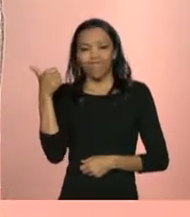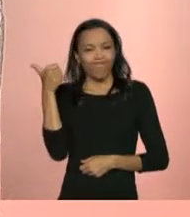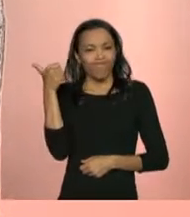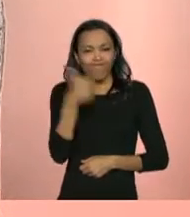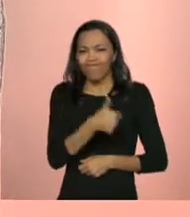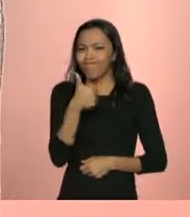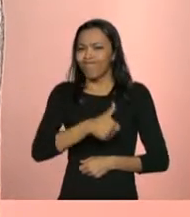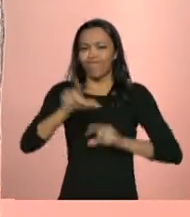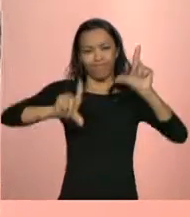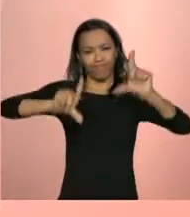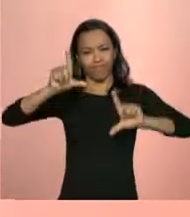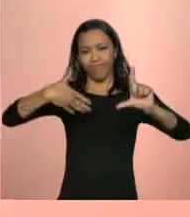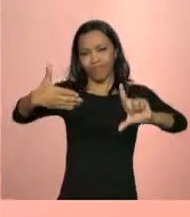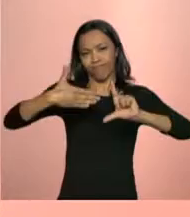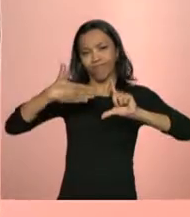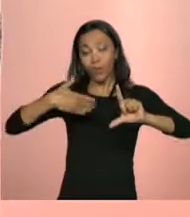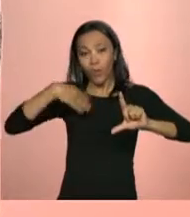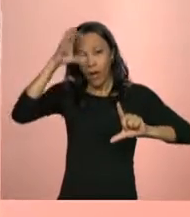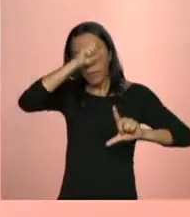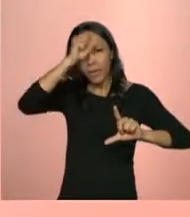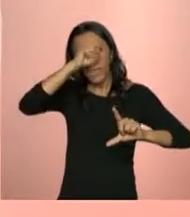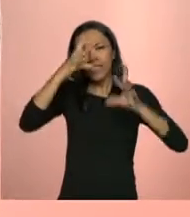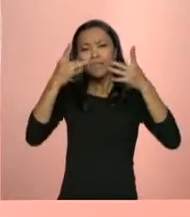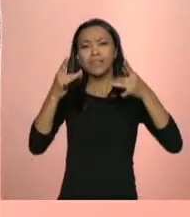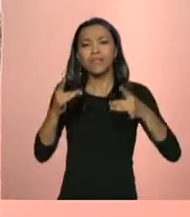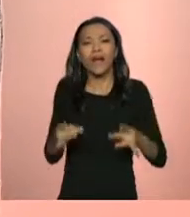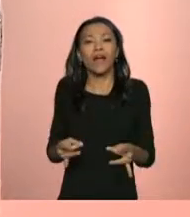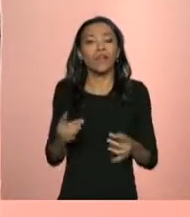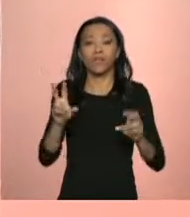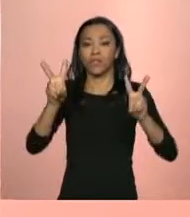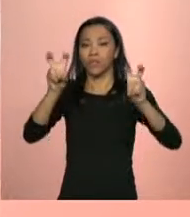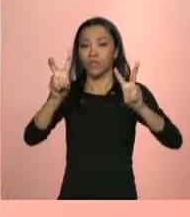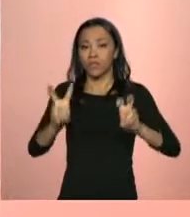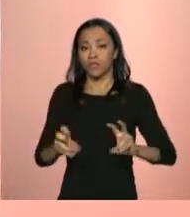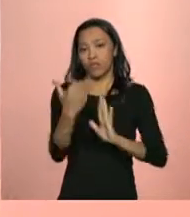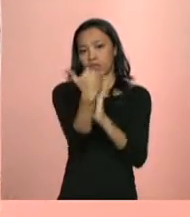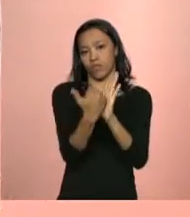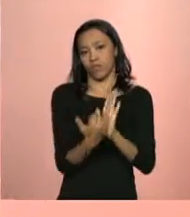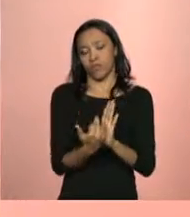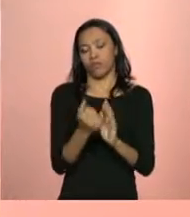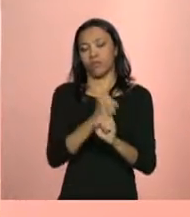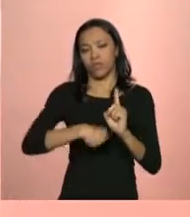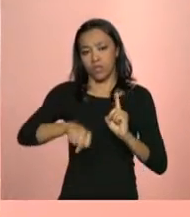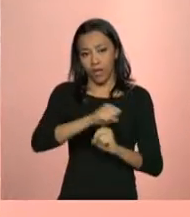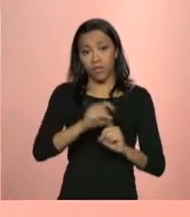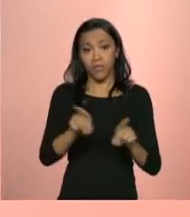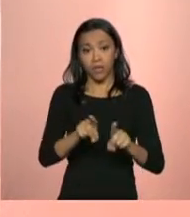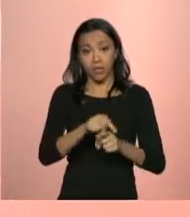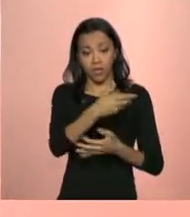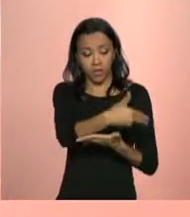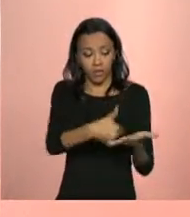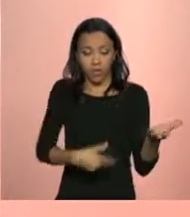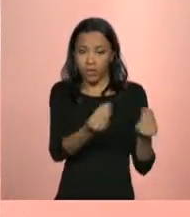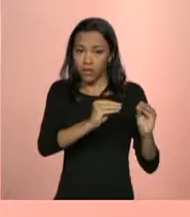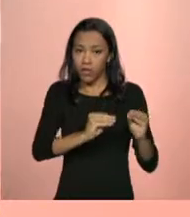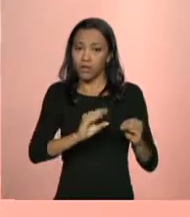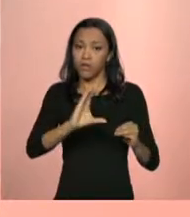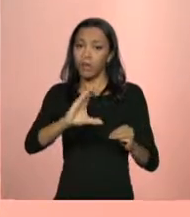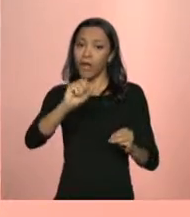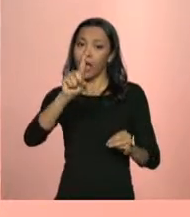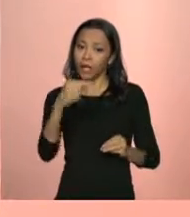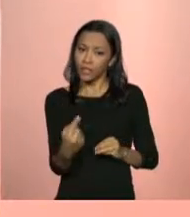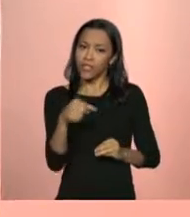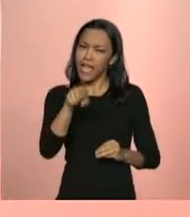estou aprendendo com mais detalhes sobre os programas sociais e sobre o Cadastro Único. Essas informações precisas são de